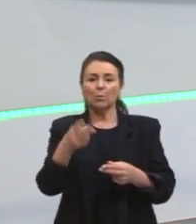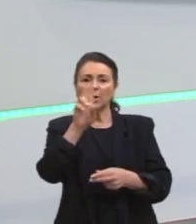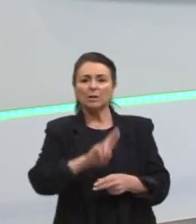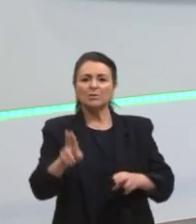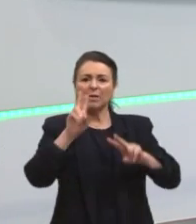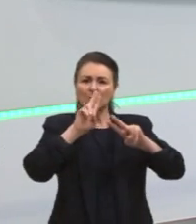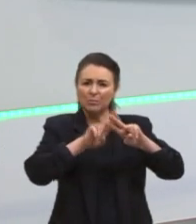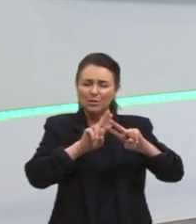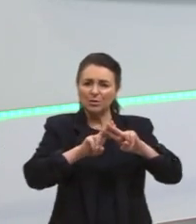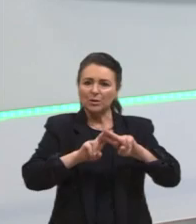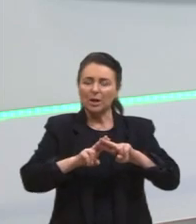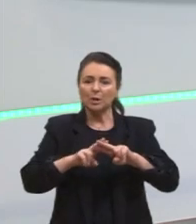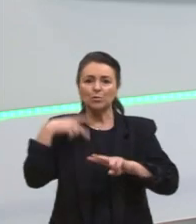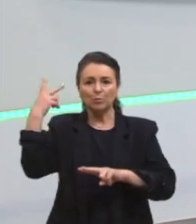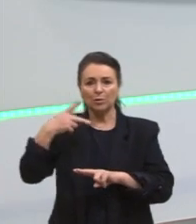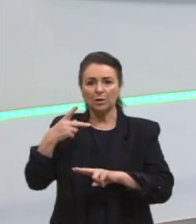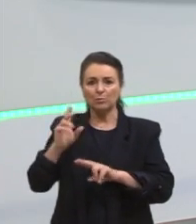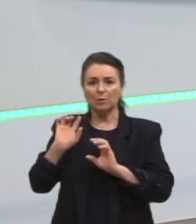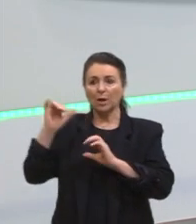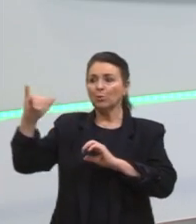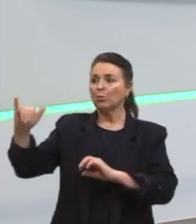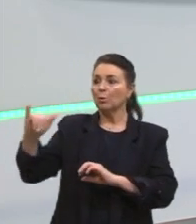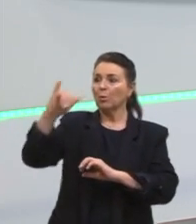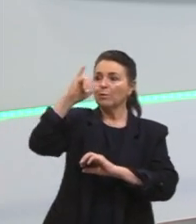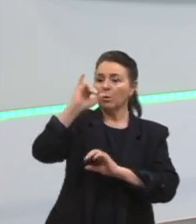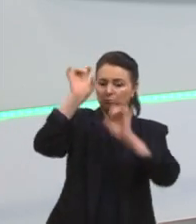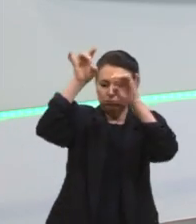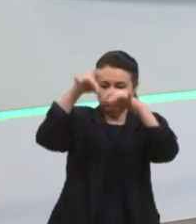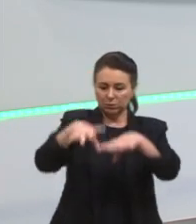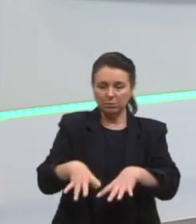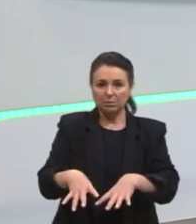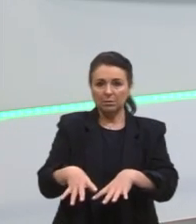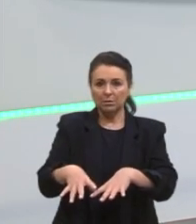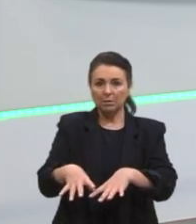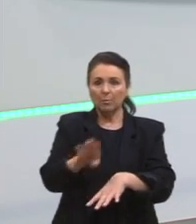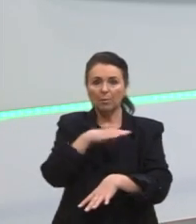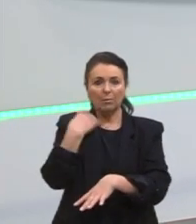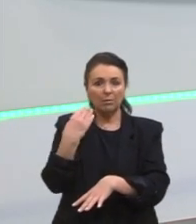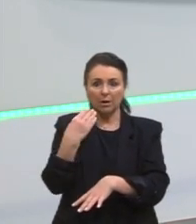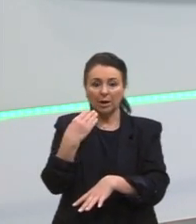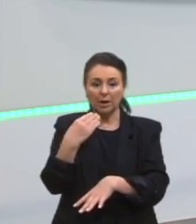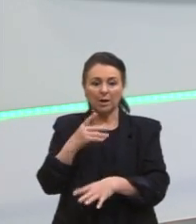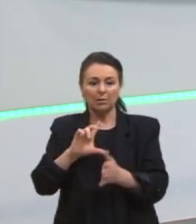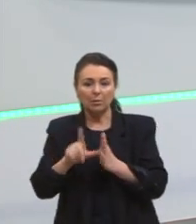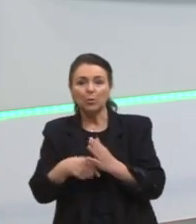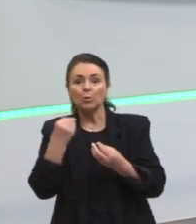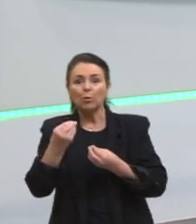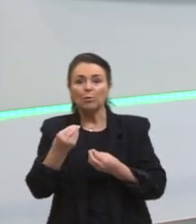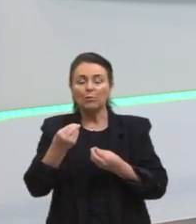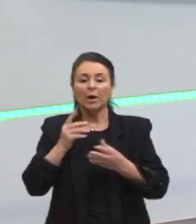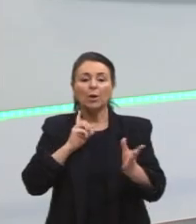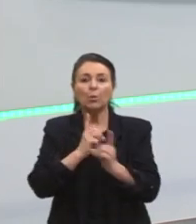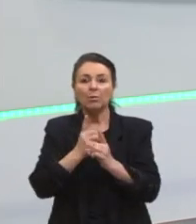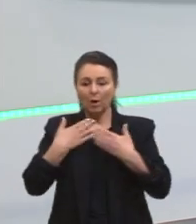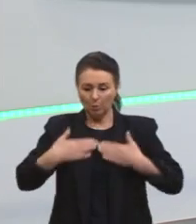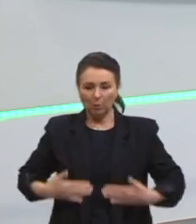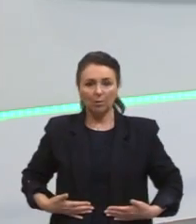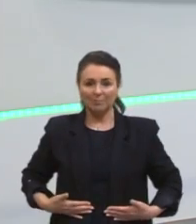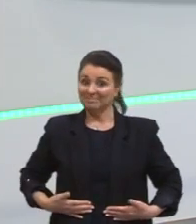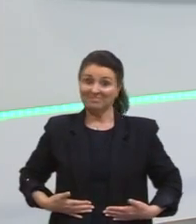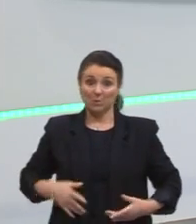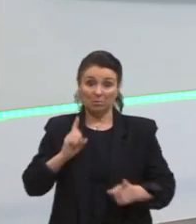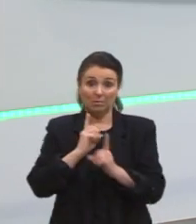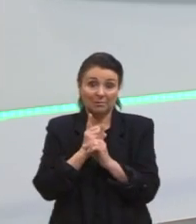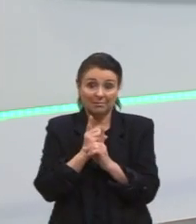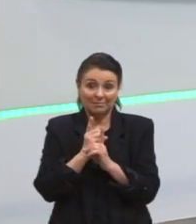e jogavam do avião para morrerem e não restar o corpo para não ter provas. Então, a